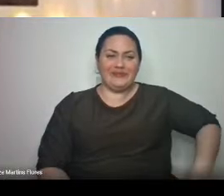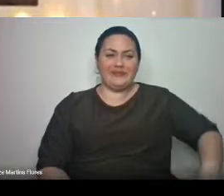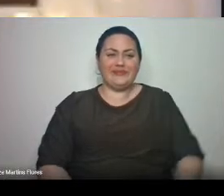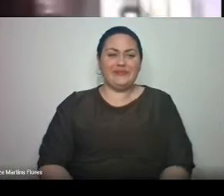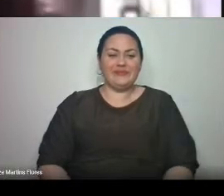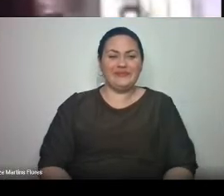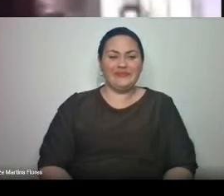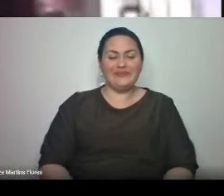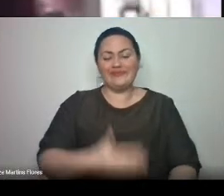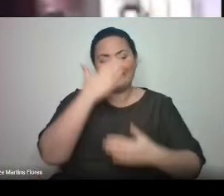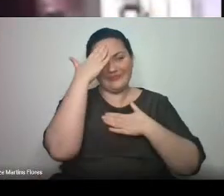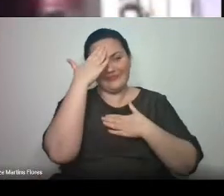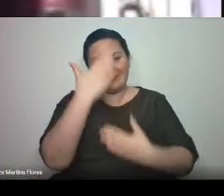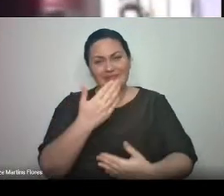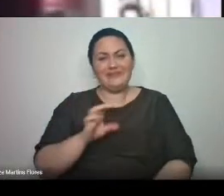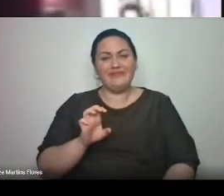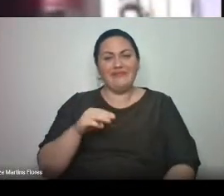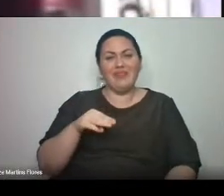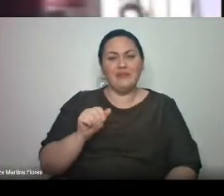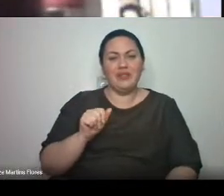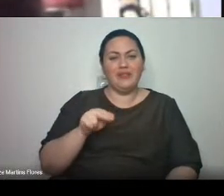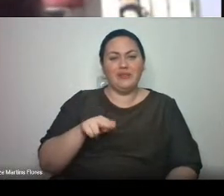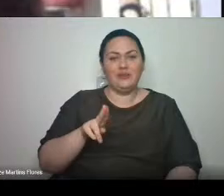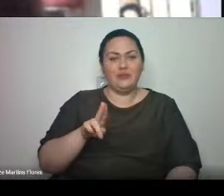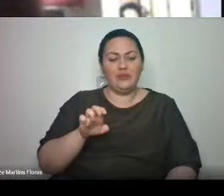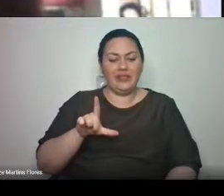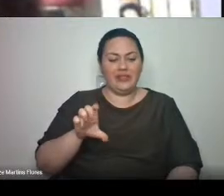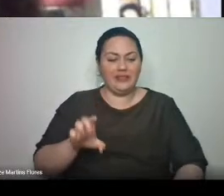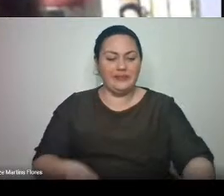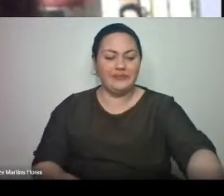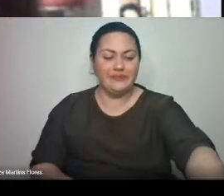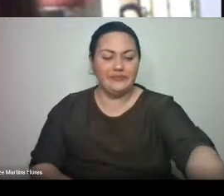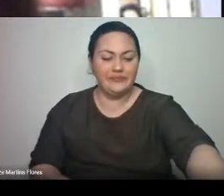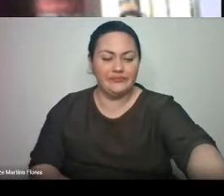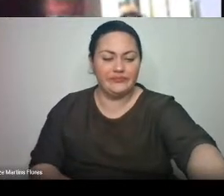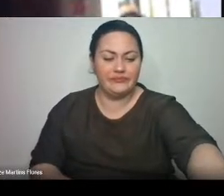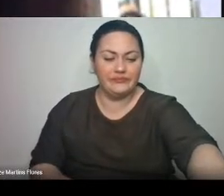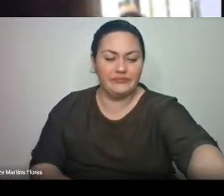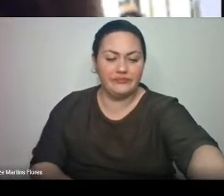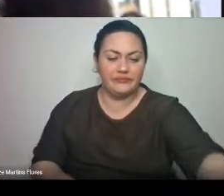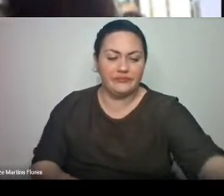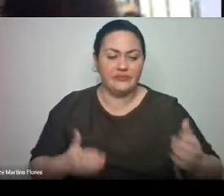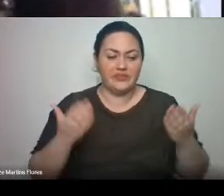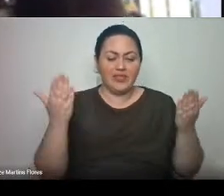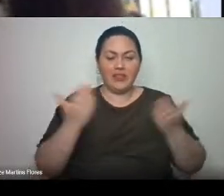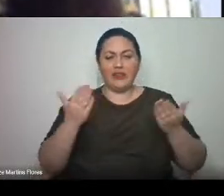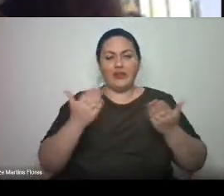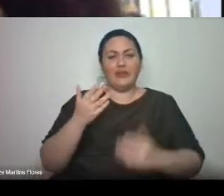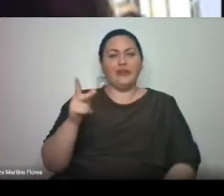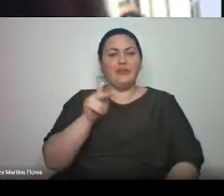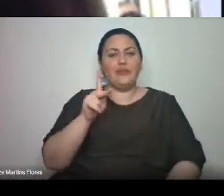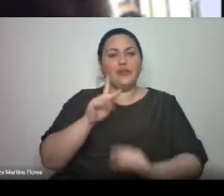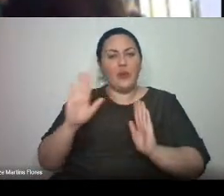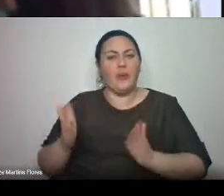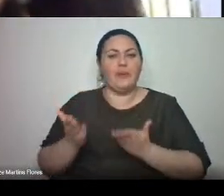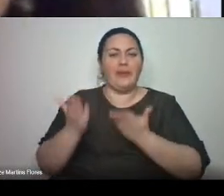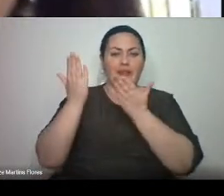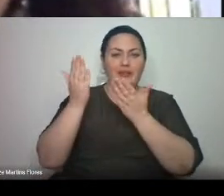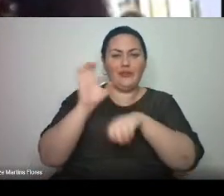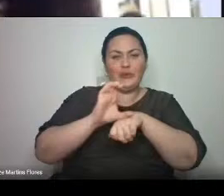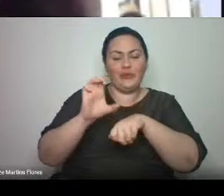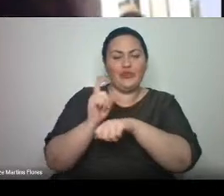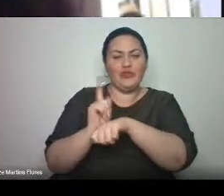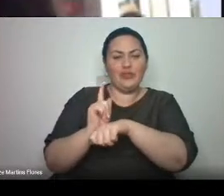Muito obrigada, Emanuele. Com a palavra, o professor homenageado do curso de gestão em